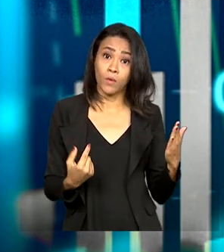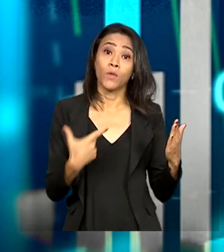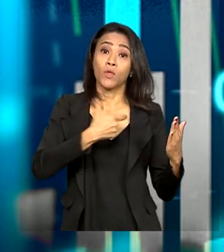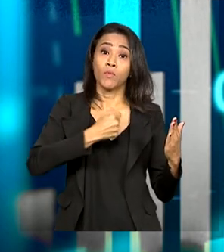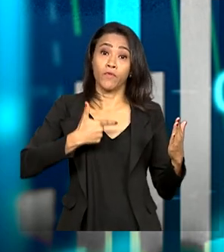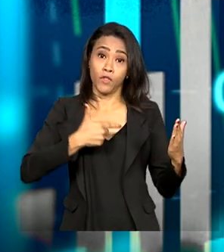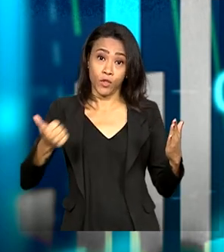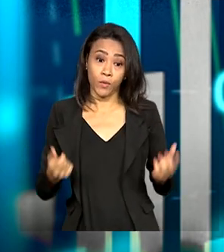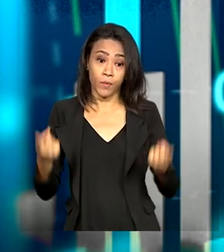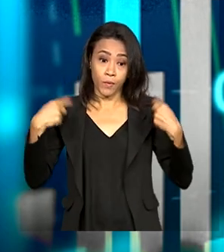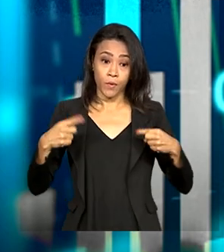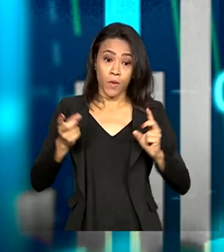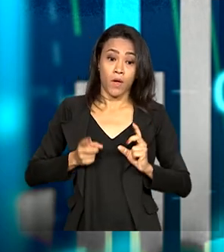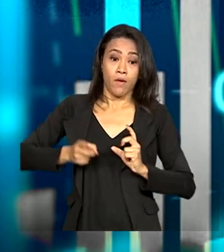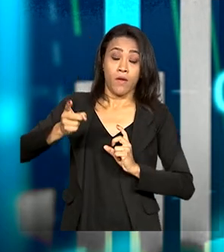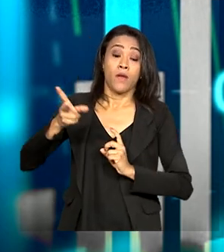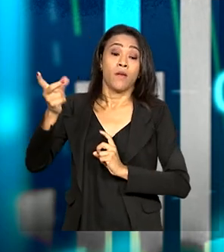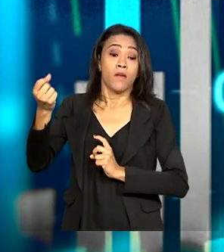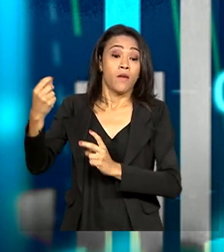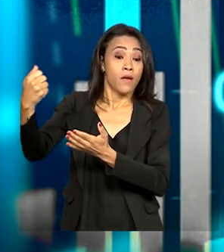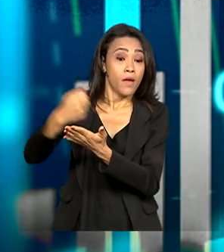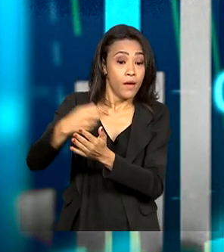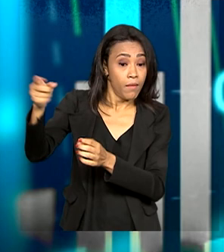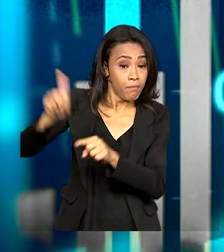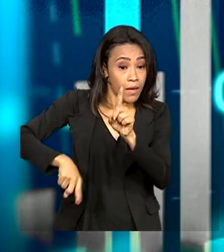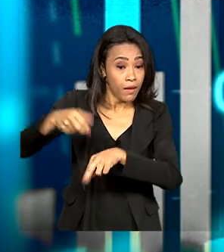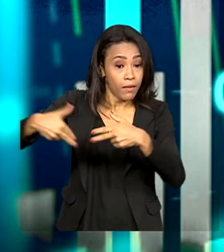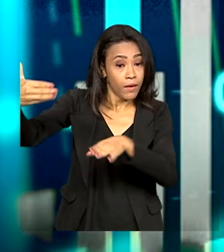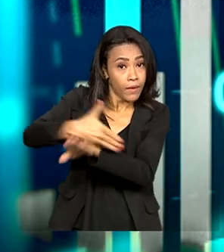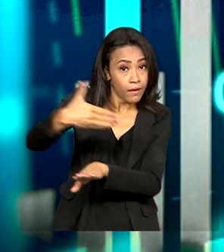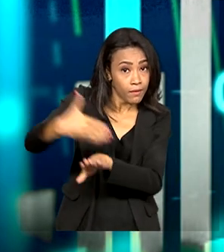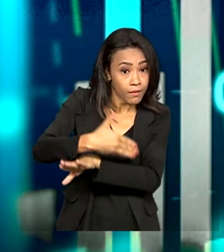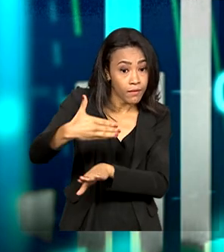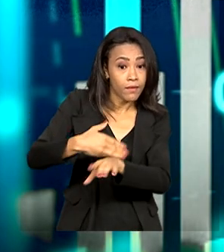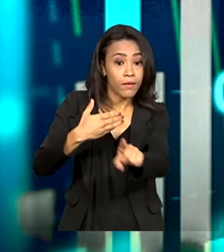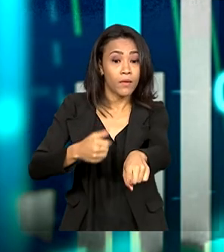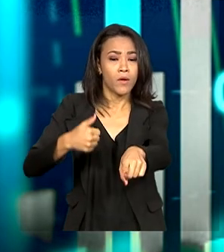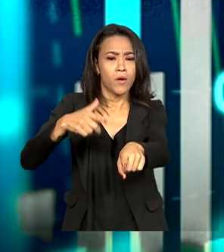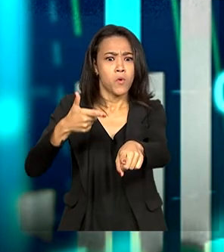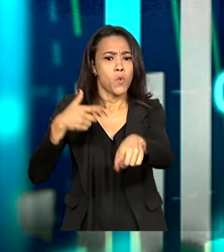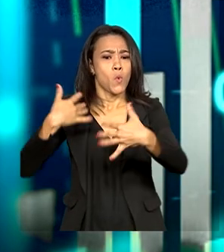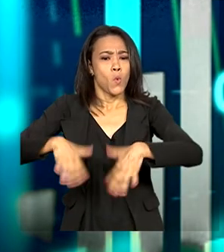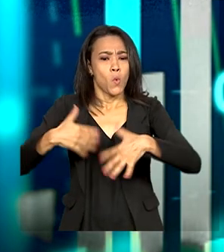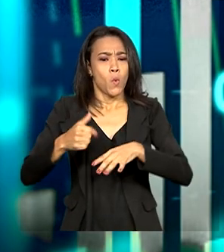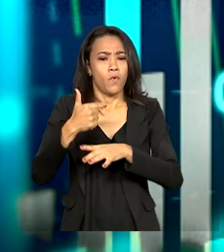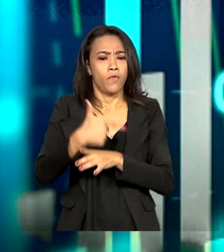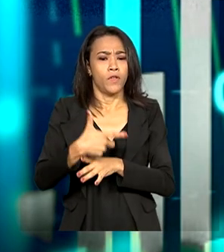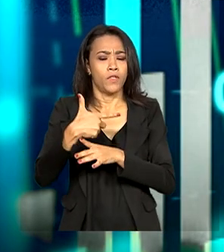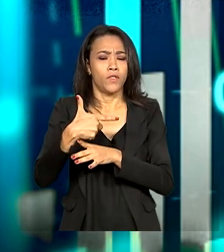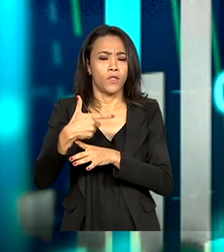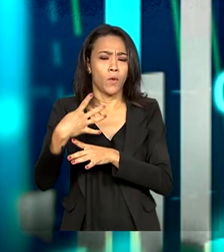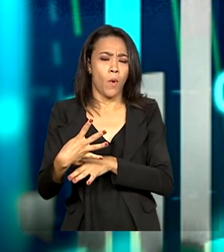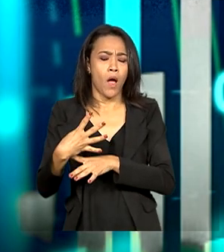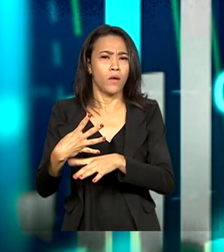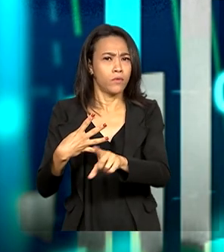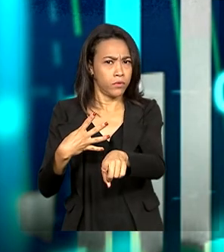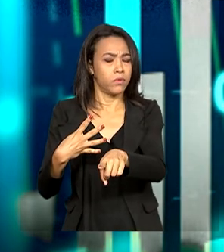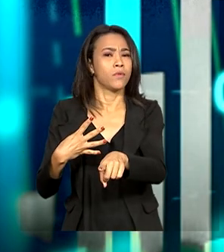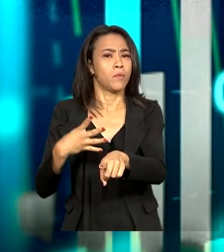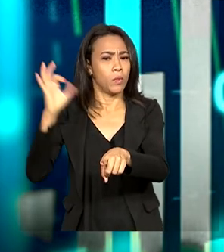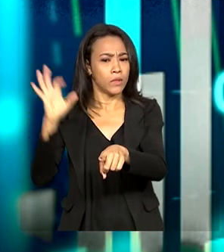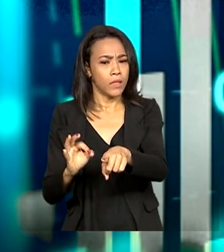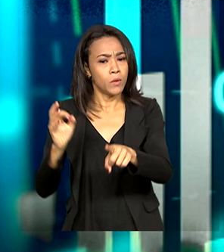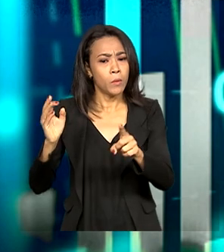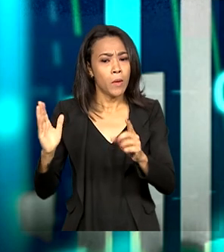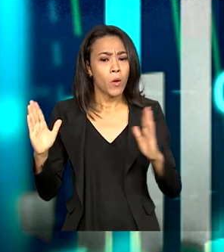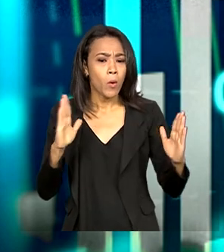de importações, elas chegaram a 272 bilhões, um aumento também bastante expressivo de 24,3% em relação ao mesmo período que